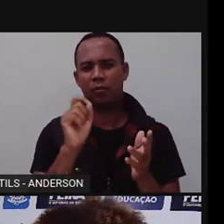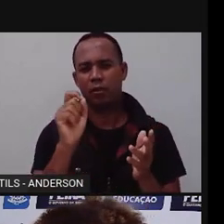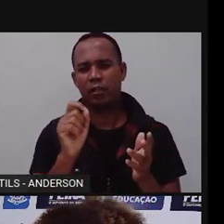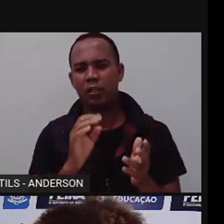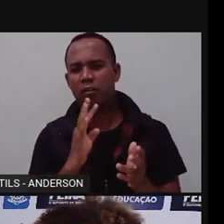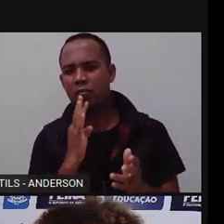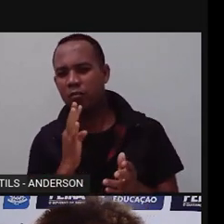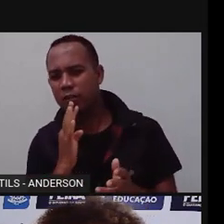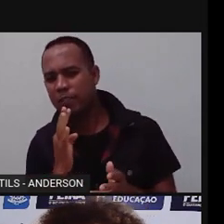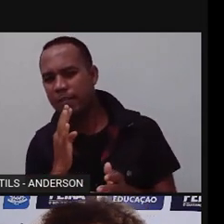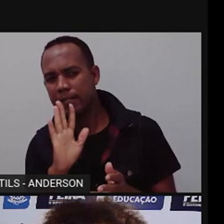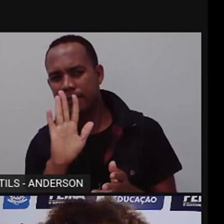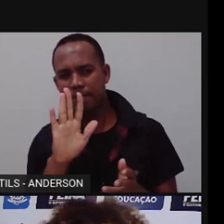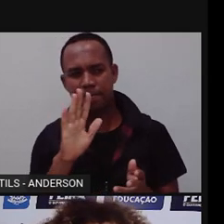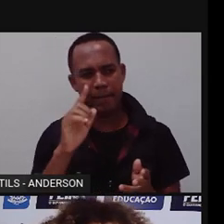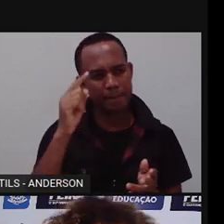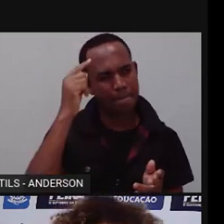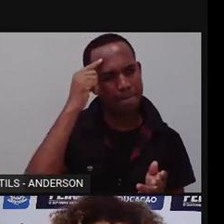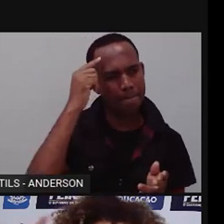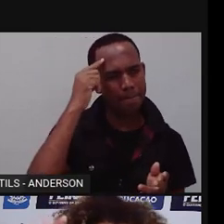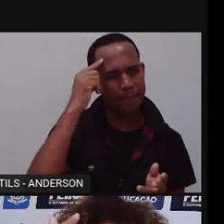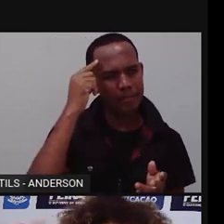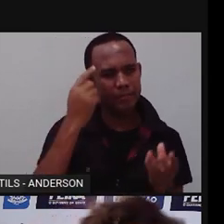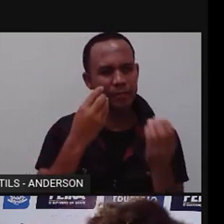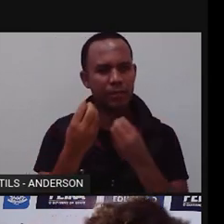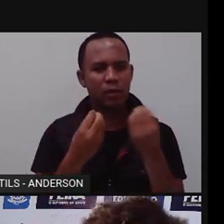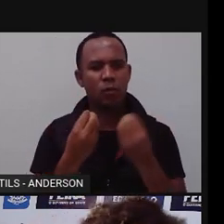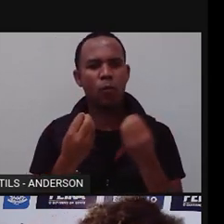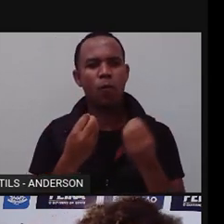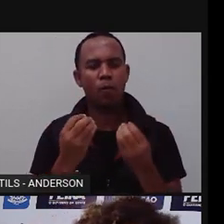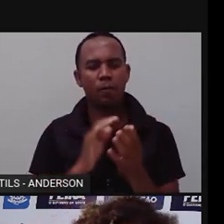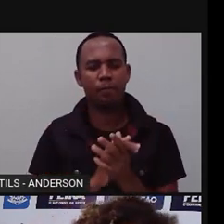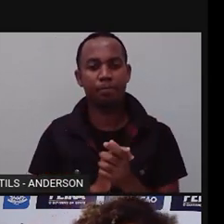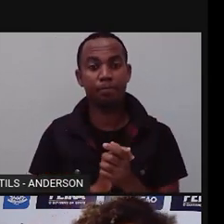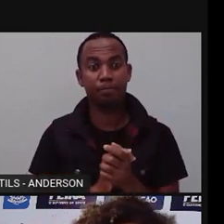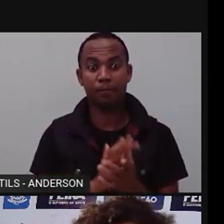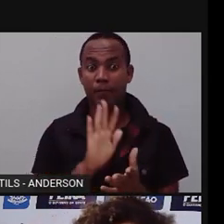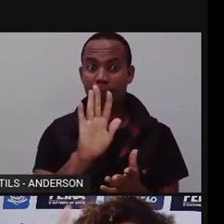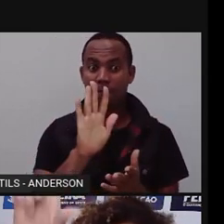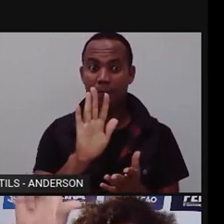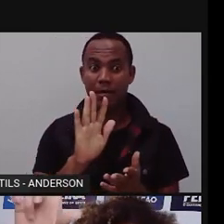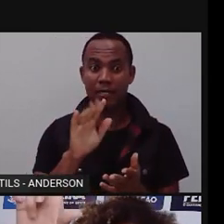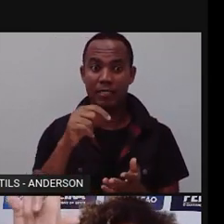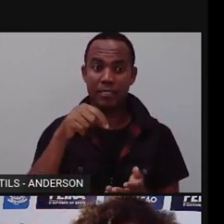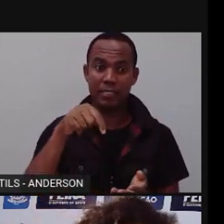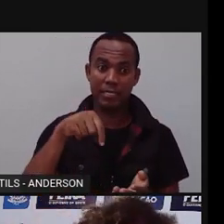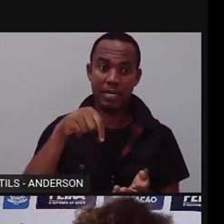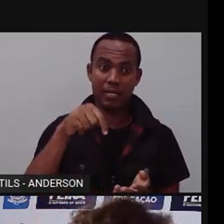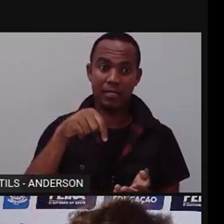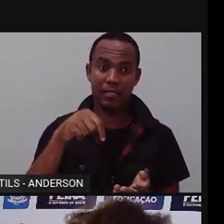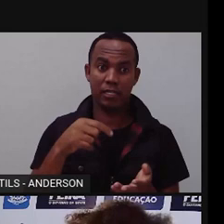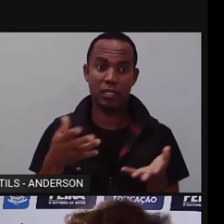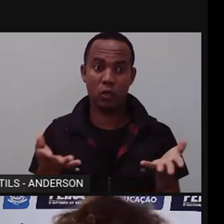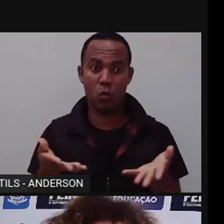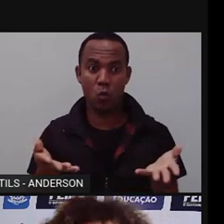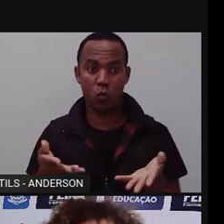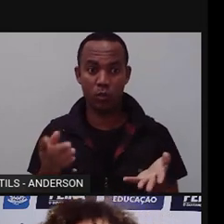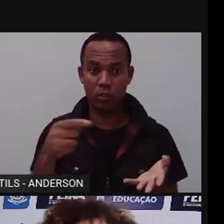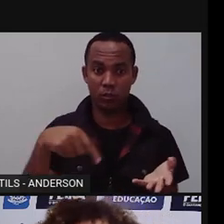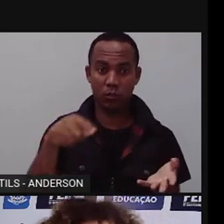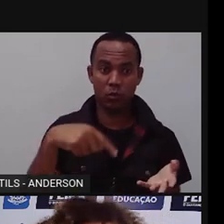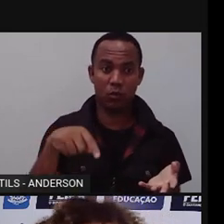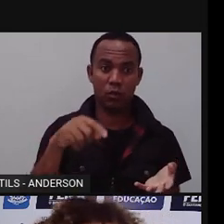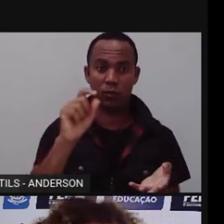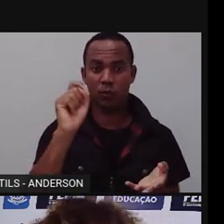que a gente não para pra pensar sobre essa influência. Mas, estamos aqui, eu, você, Anderson, para, né?